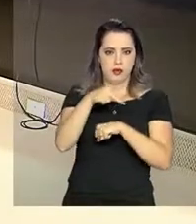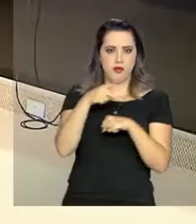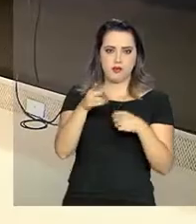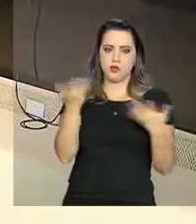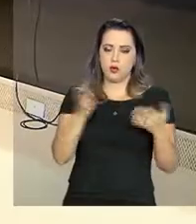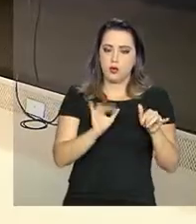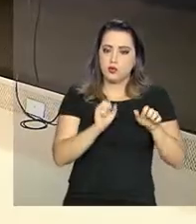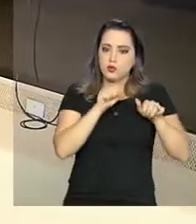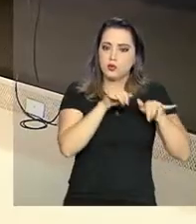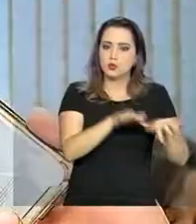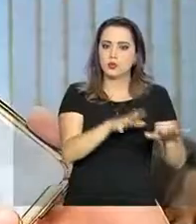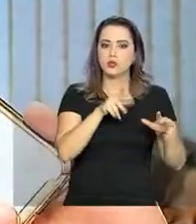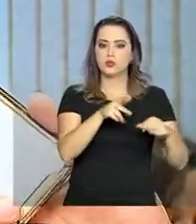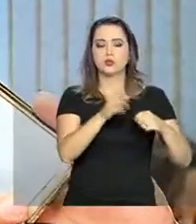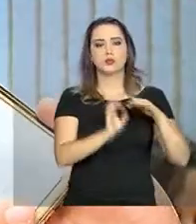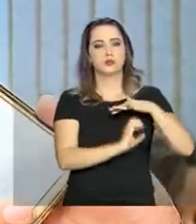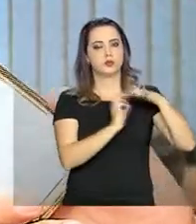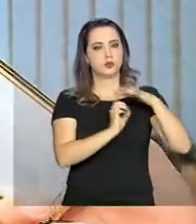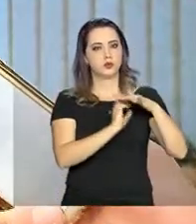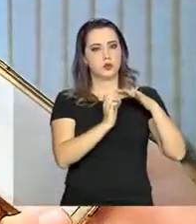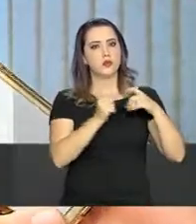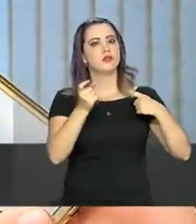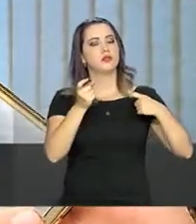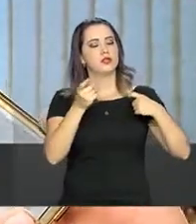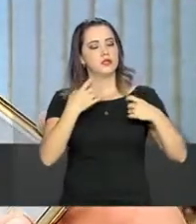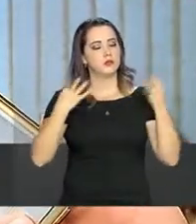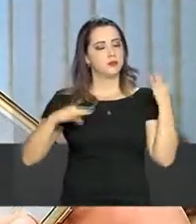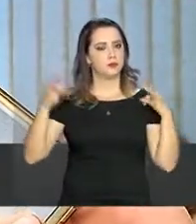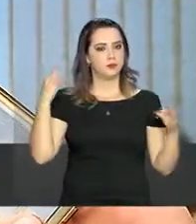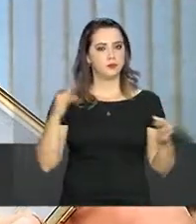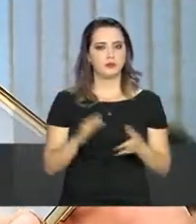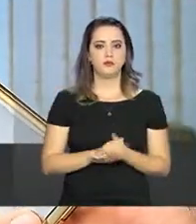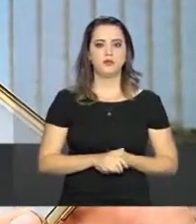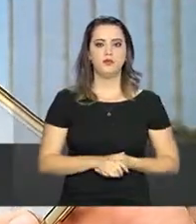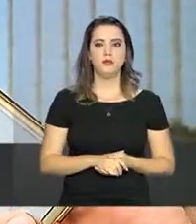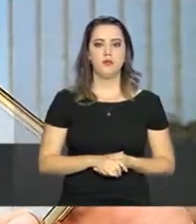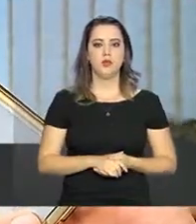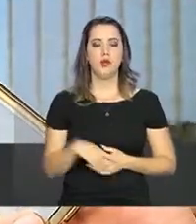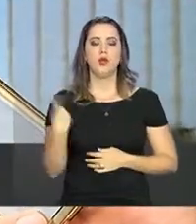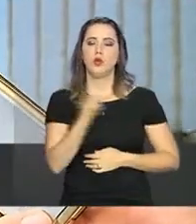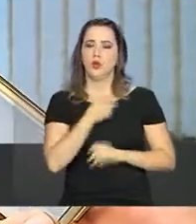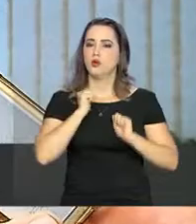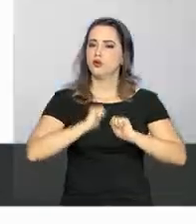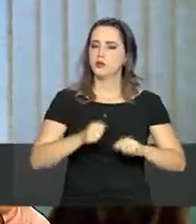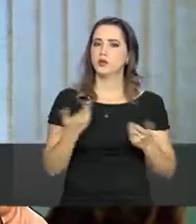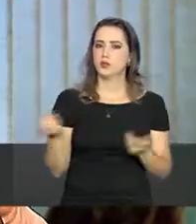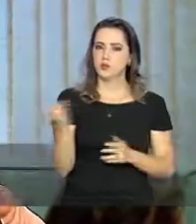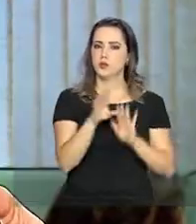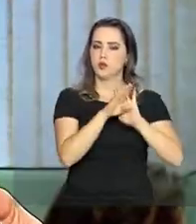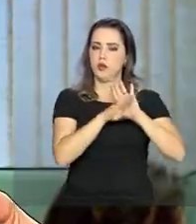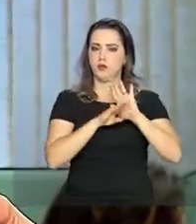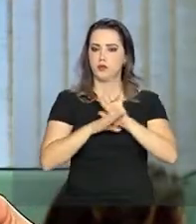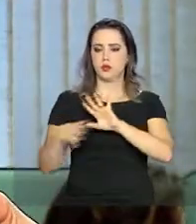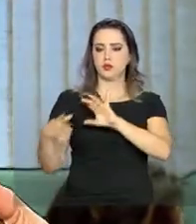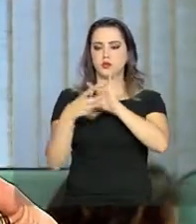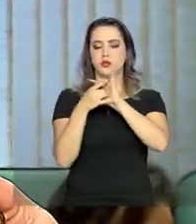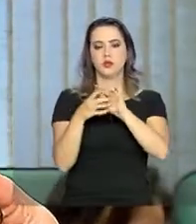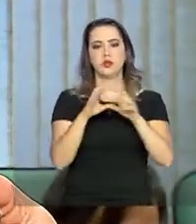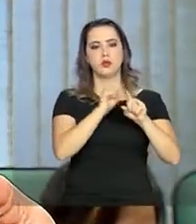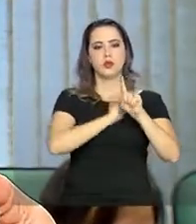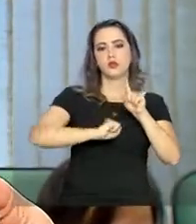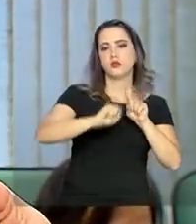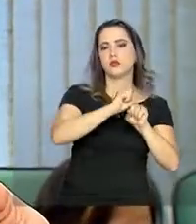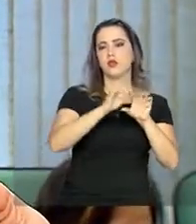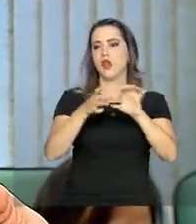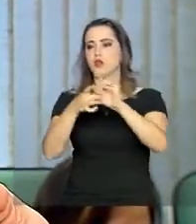empresas do ramo de turismo. Podemos fazer dessa expertise um avanço no novo projeto. Vamos juntar a sociedade civil, vamos